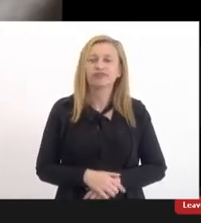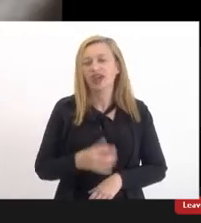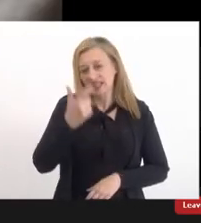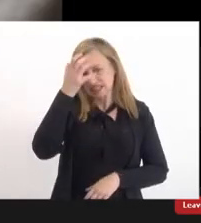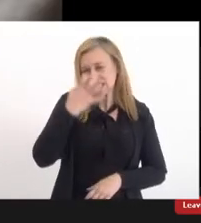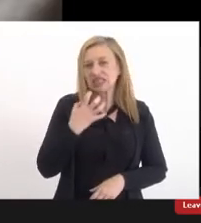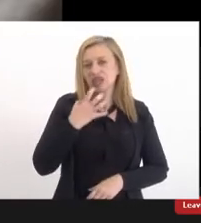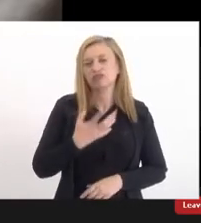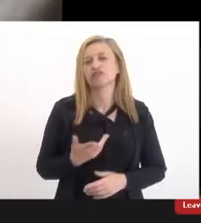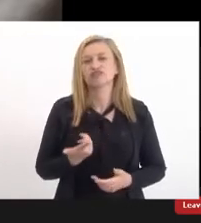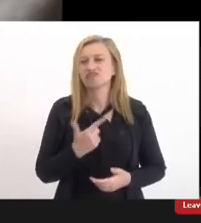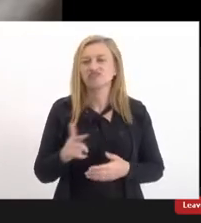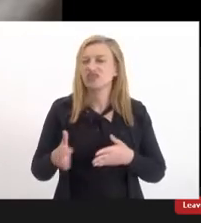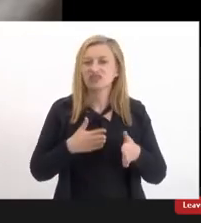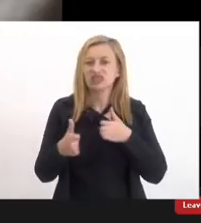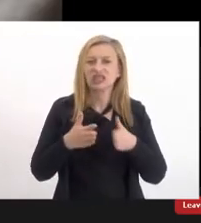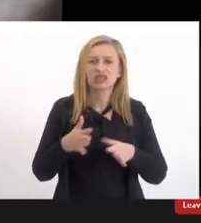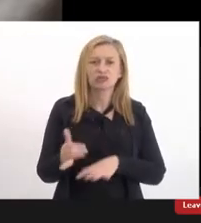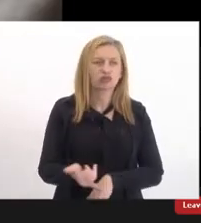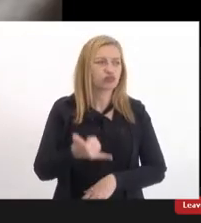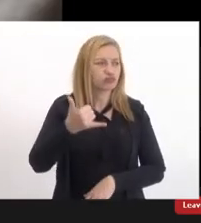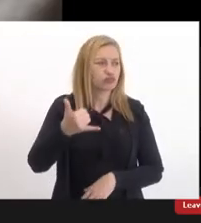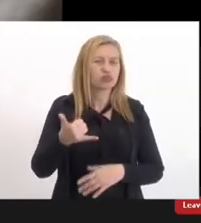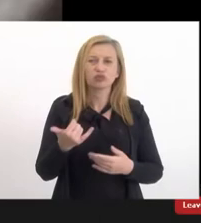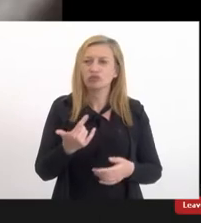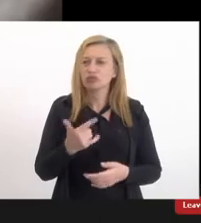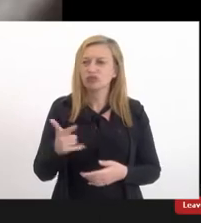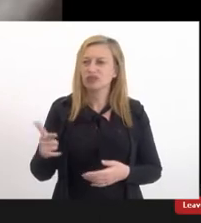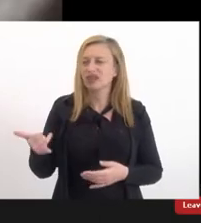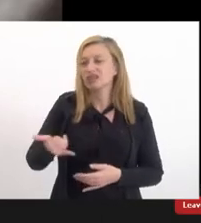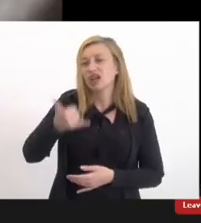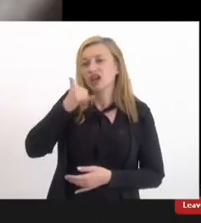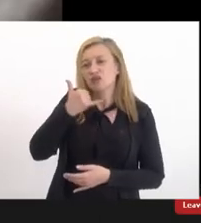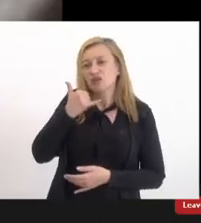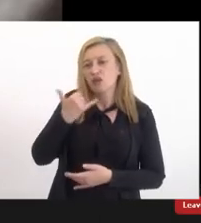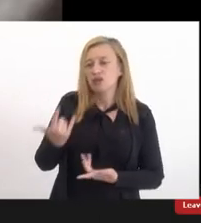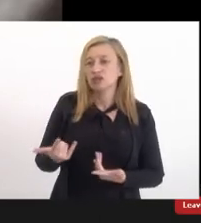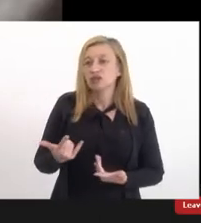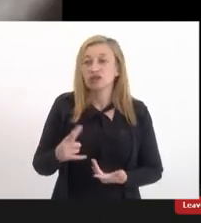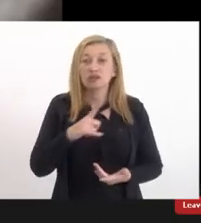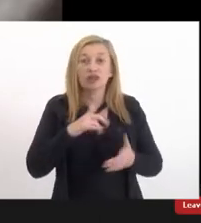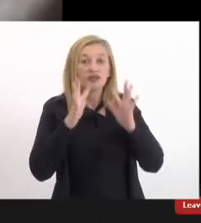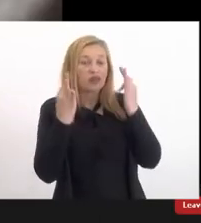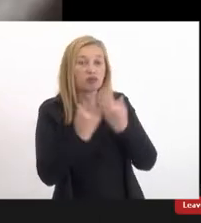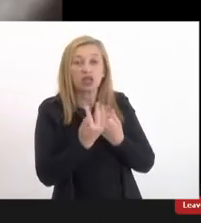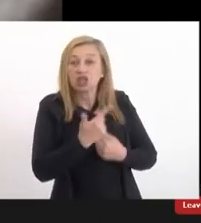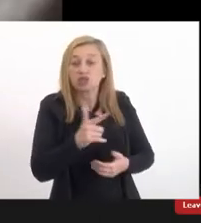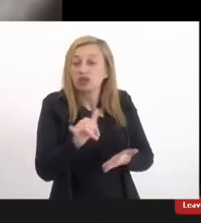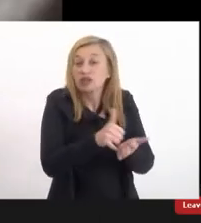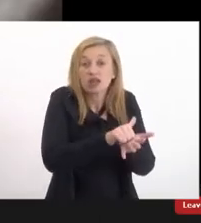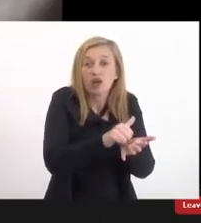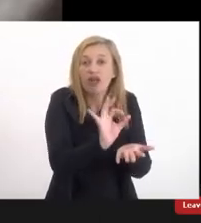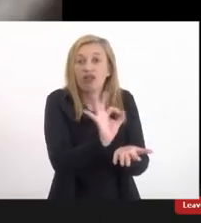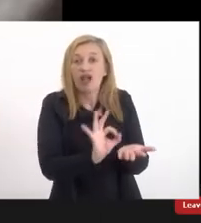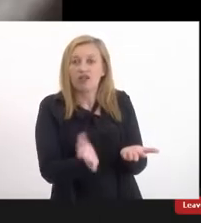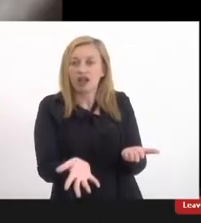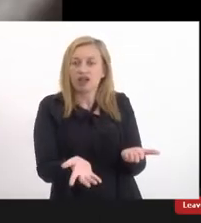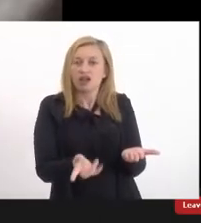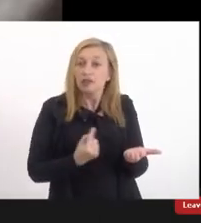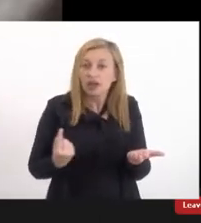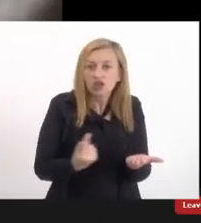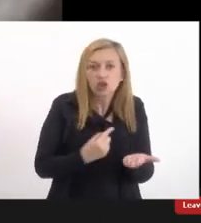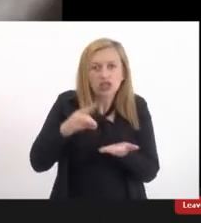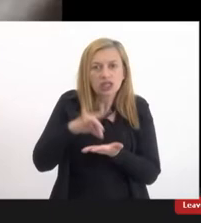sério isso não tem acesso a telefone com frequência ou tendo famílias que você não tem nenhum celular coisa que para a nossa